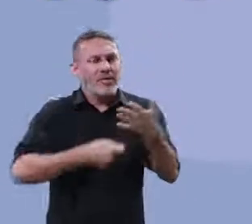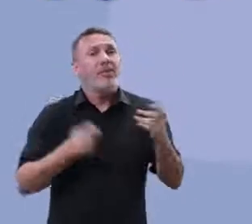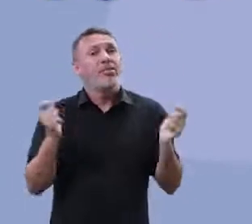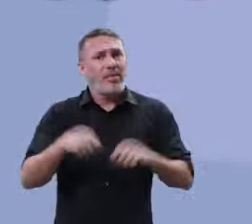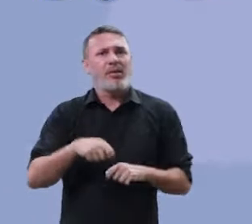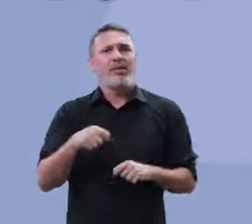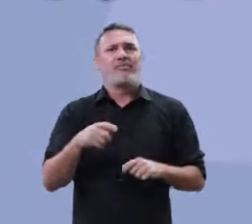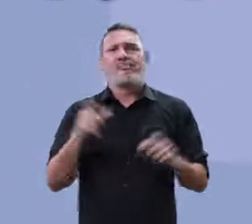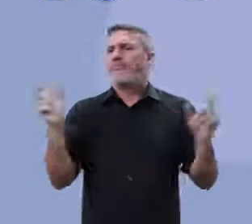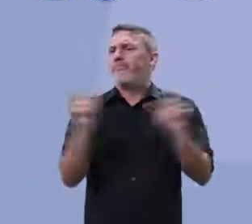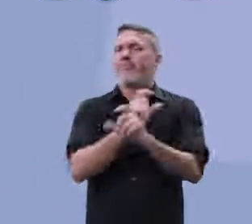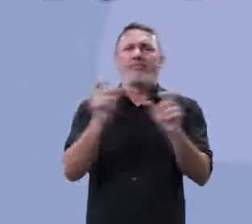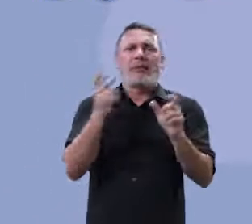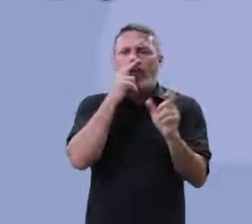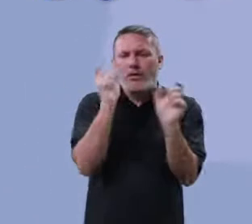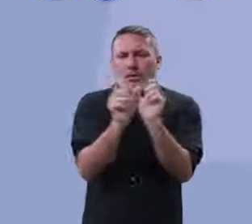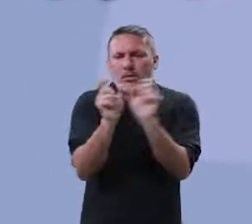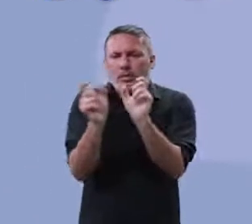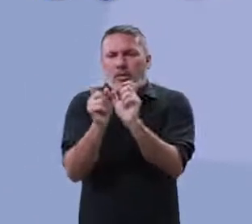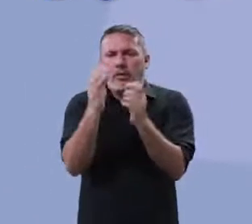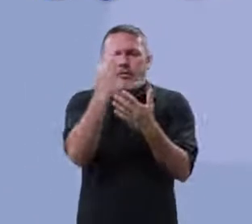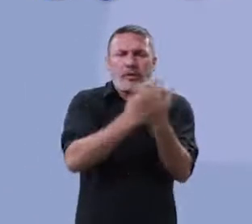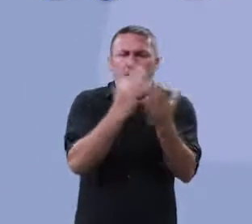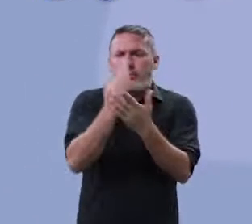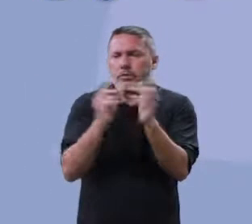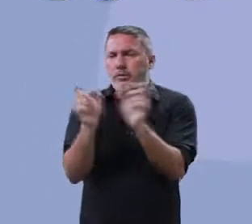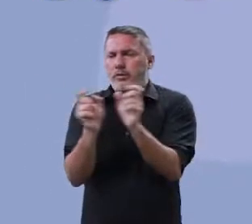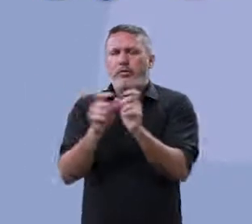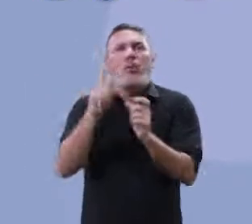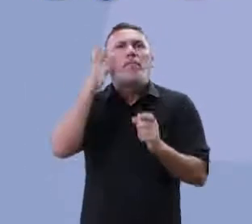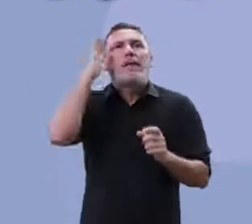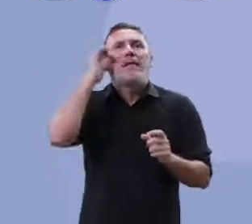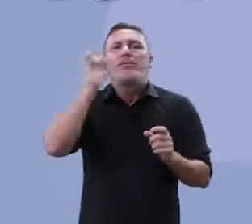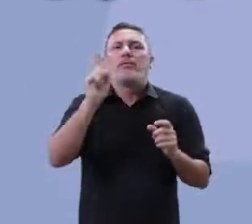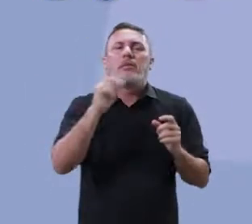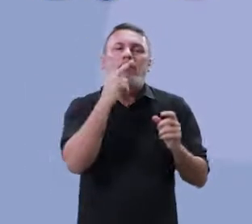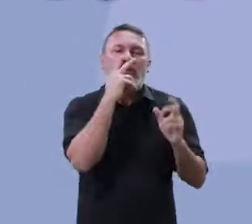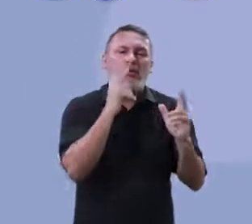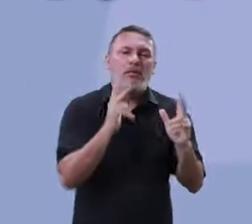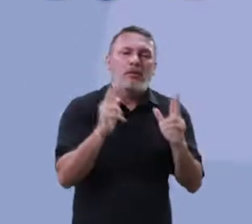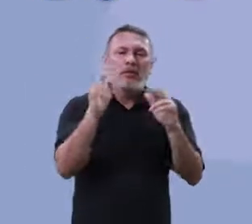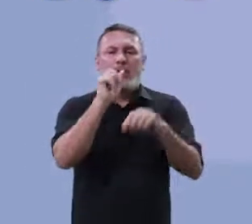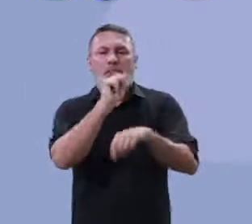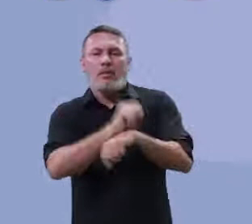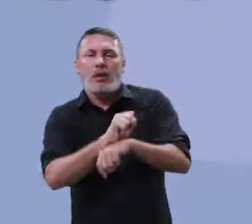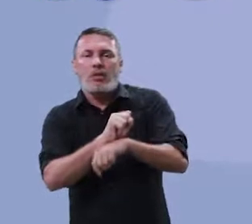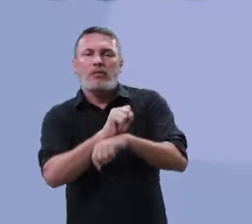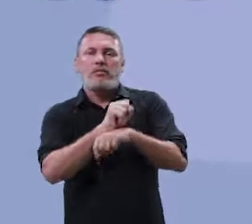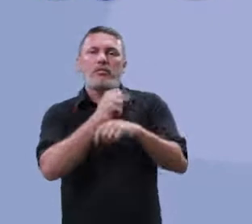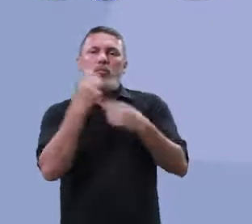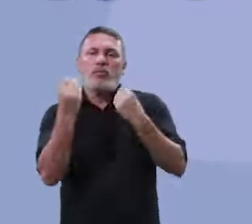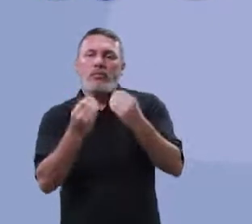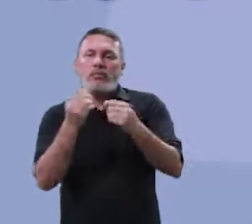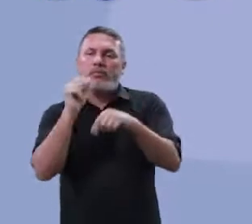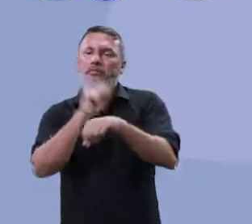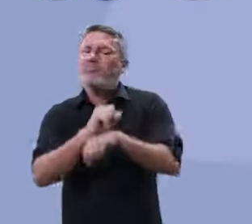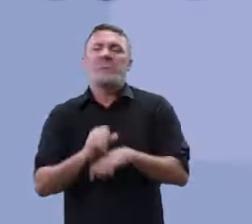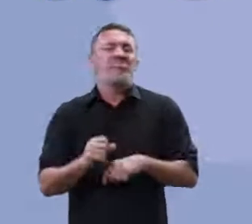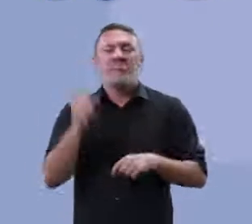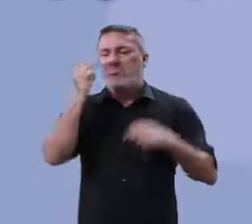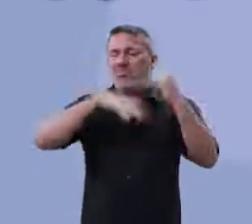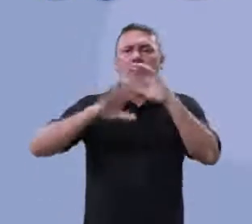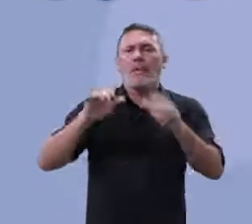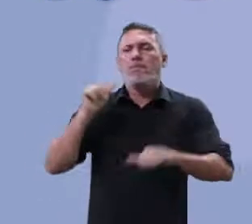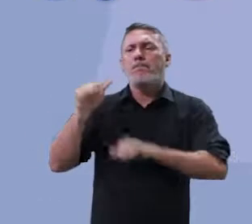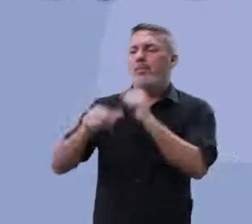redação. Justa posição é juntar os textos e não pensar na fluidez dele. Então, como poderia,